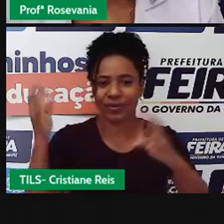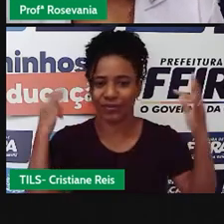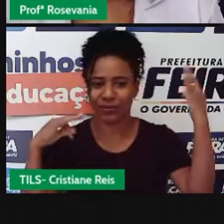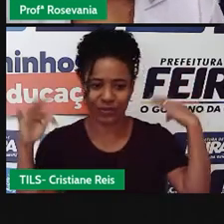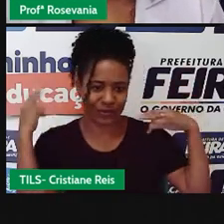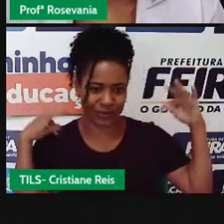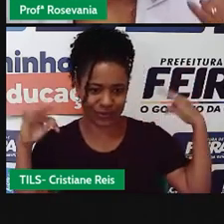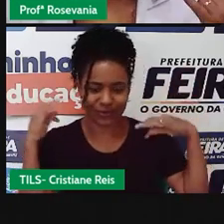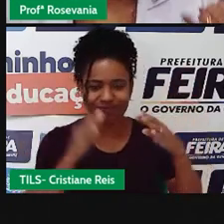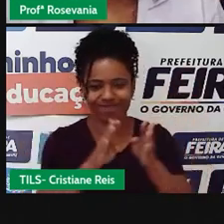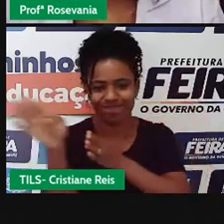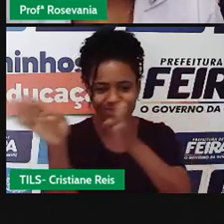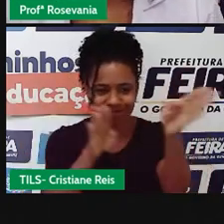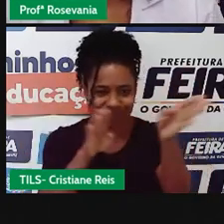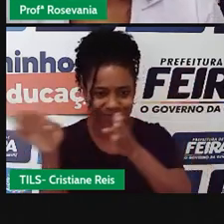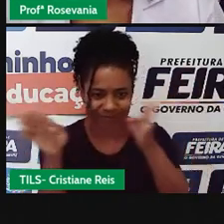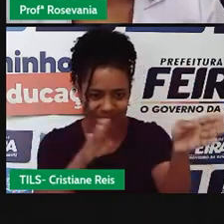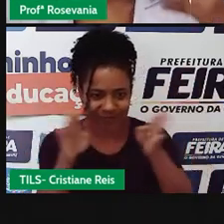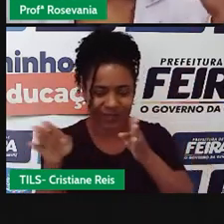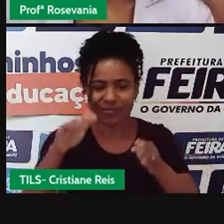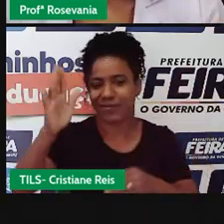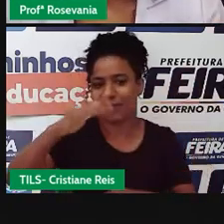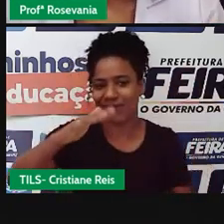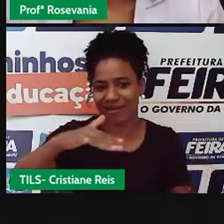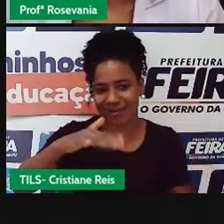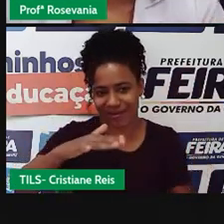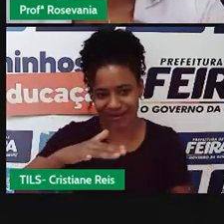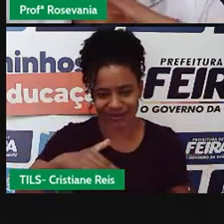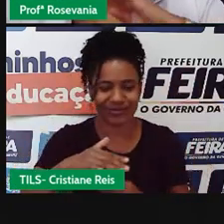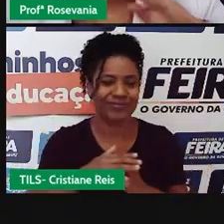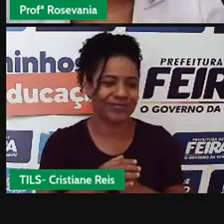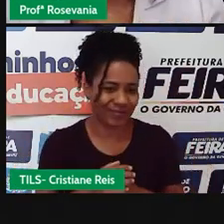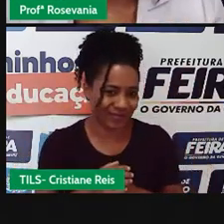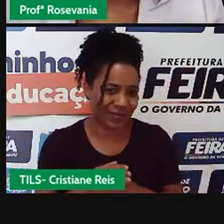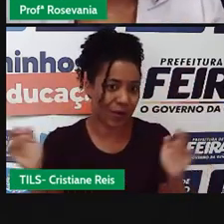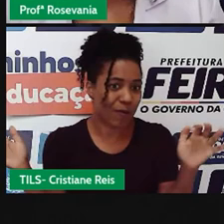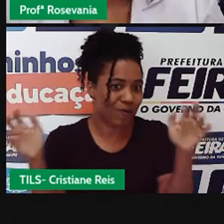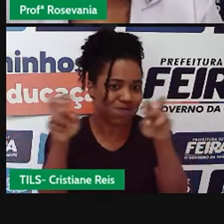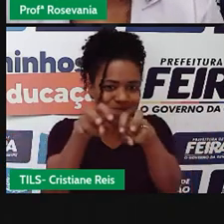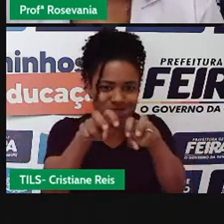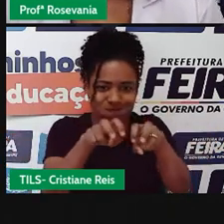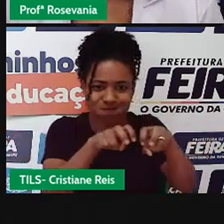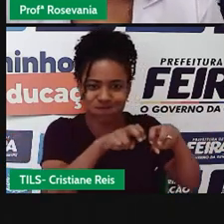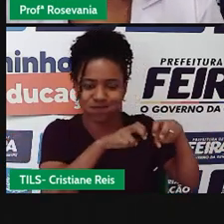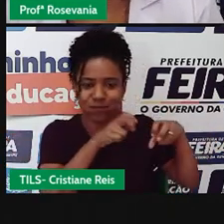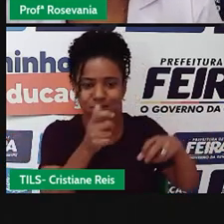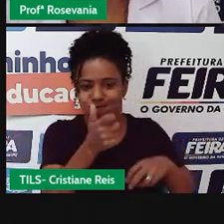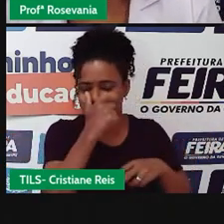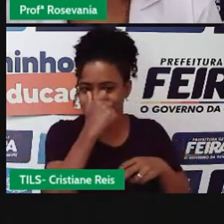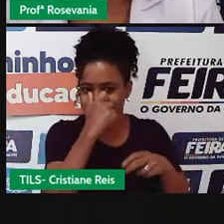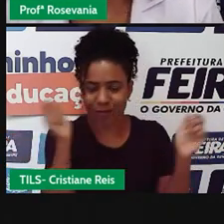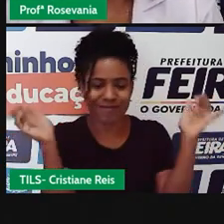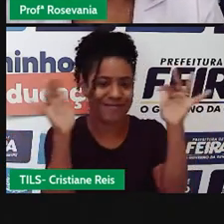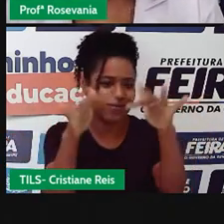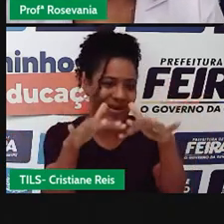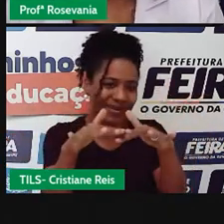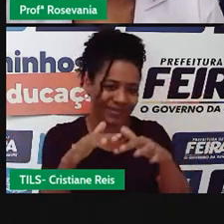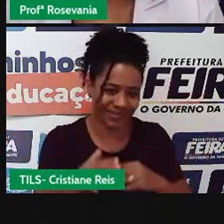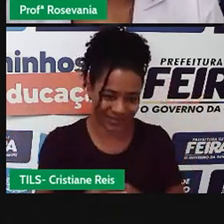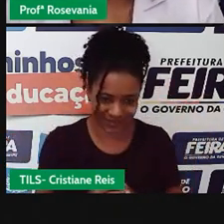população, porque são transportes mais baratos e transportes de massa, porque levam uma quantidade enorme de pessoas.